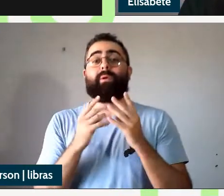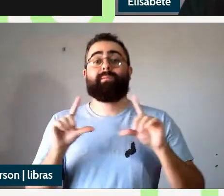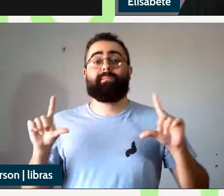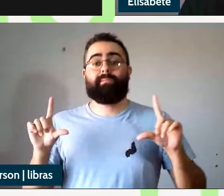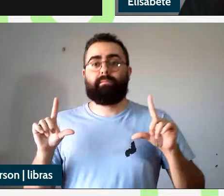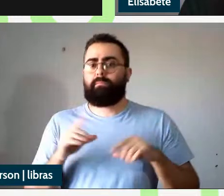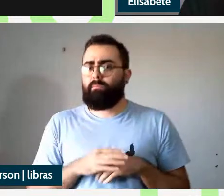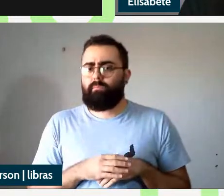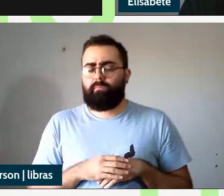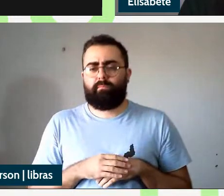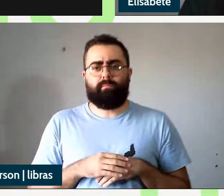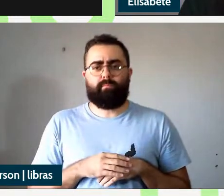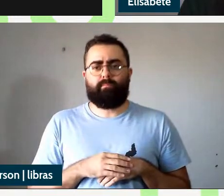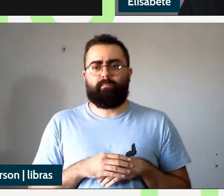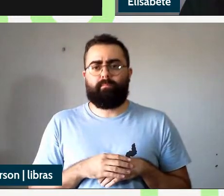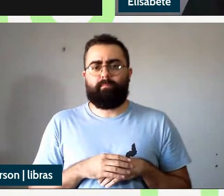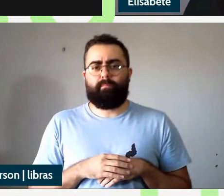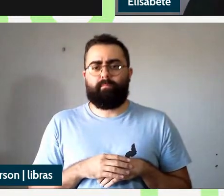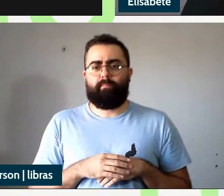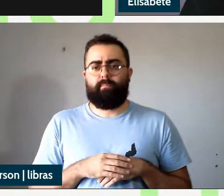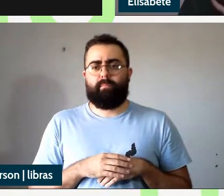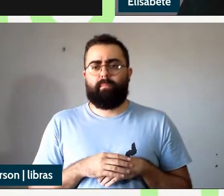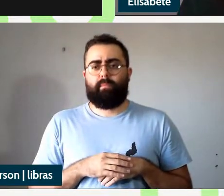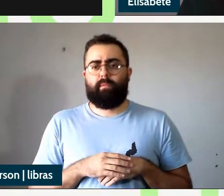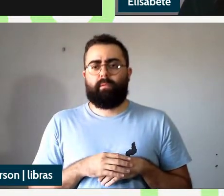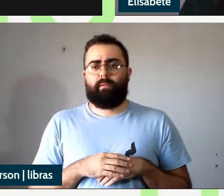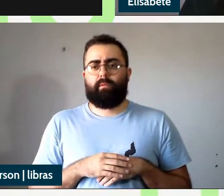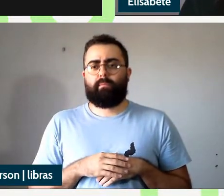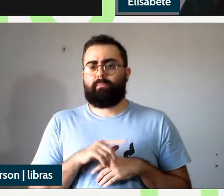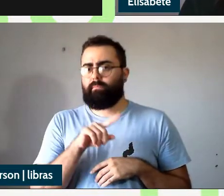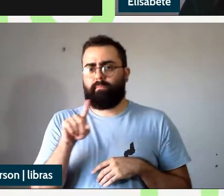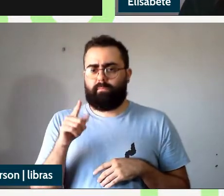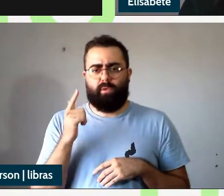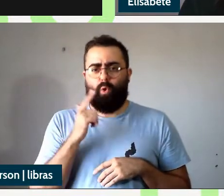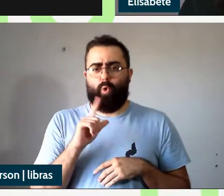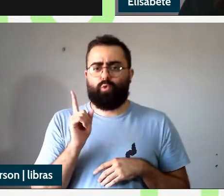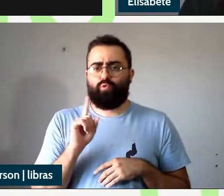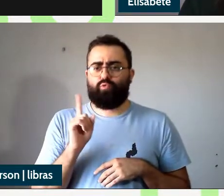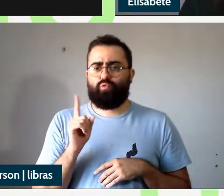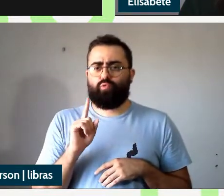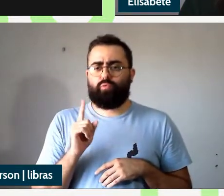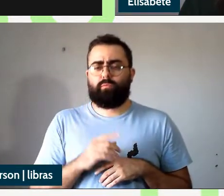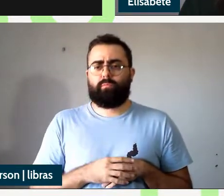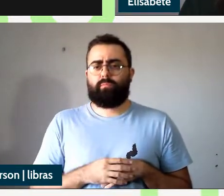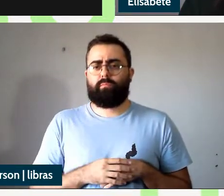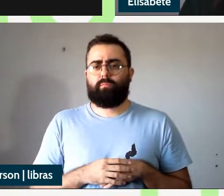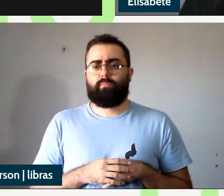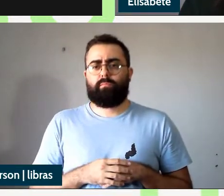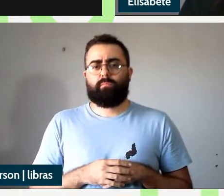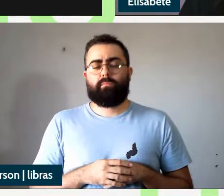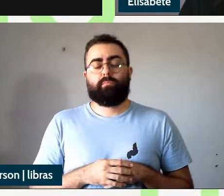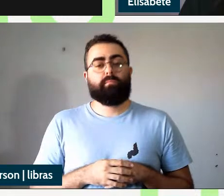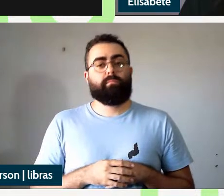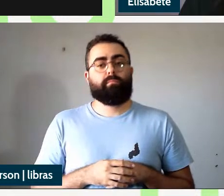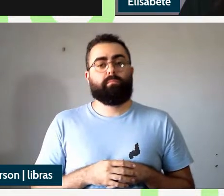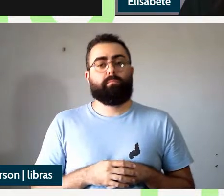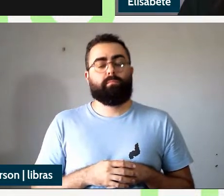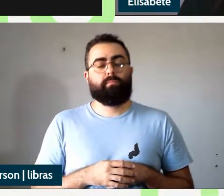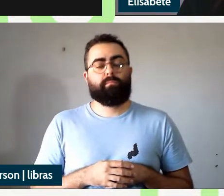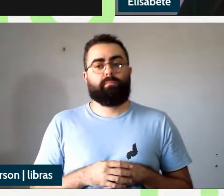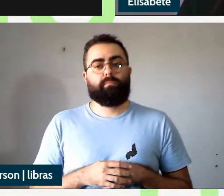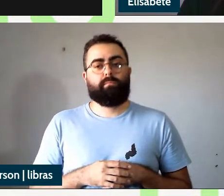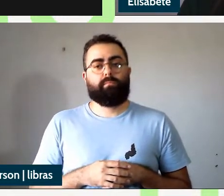conseguindo fazer o compartilhamento não eu não estou conseguindo eu não estou conseguindo dizer a opção